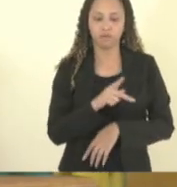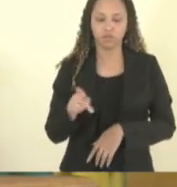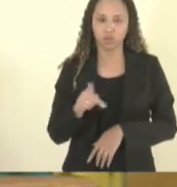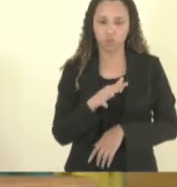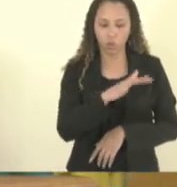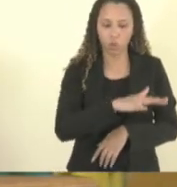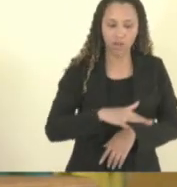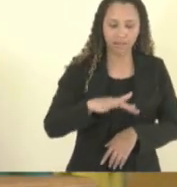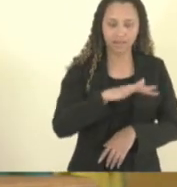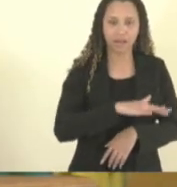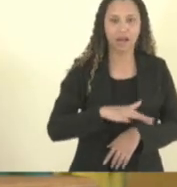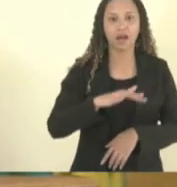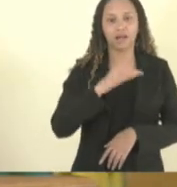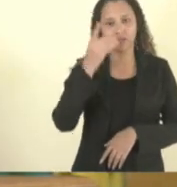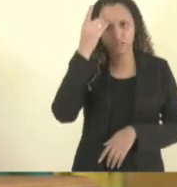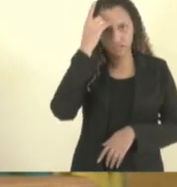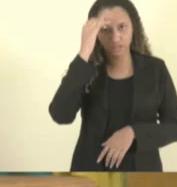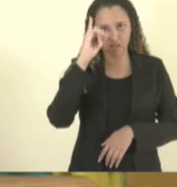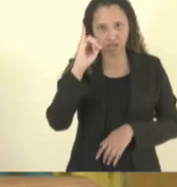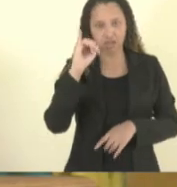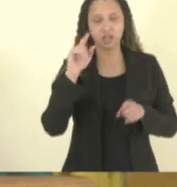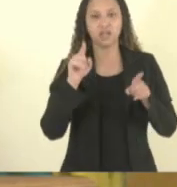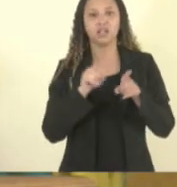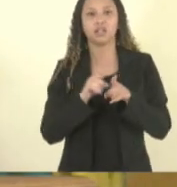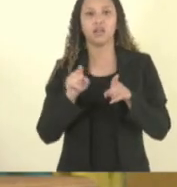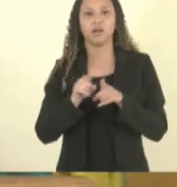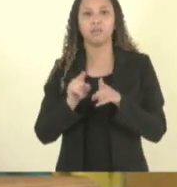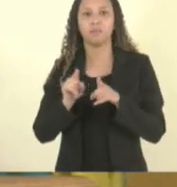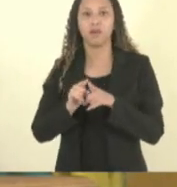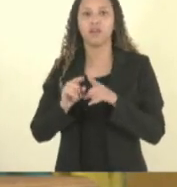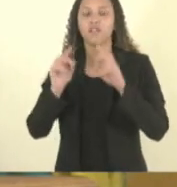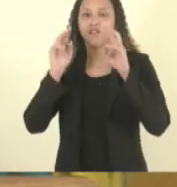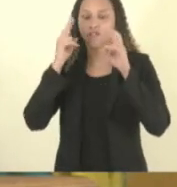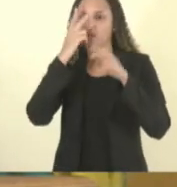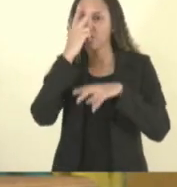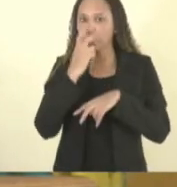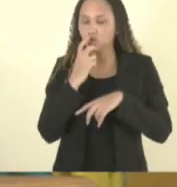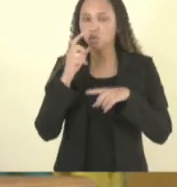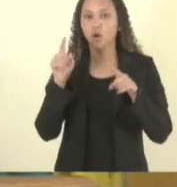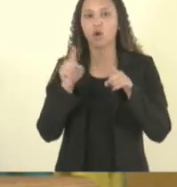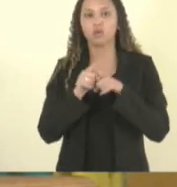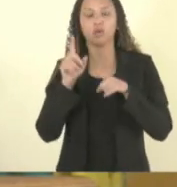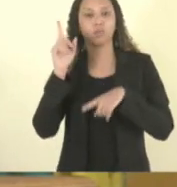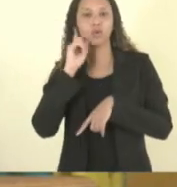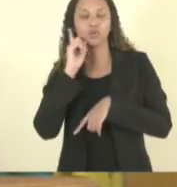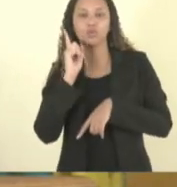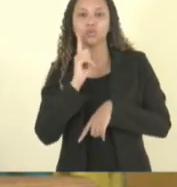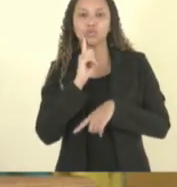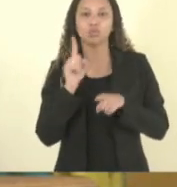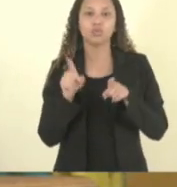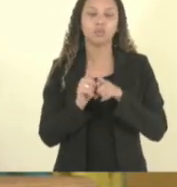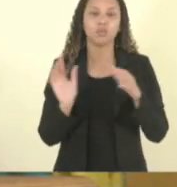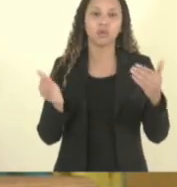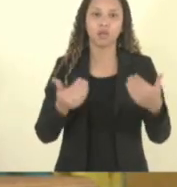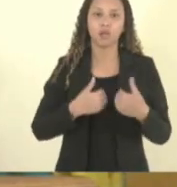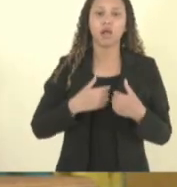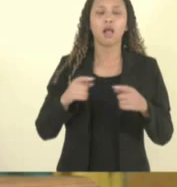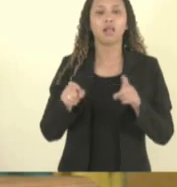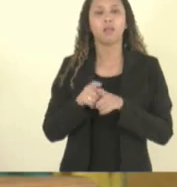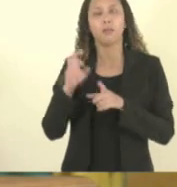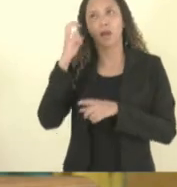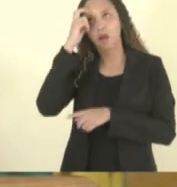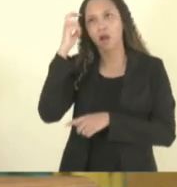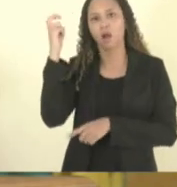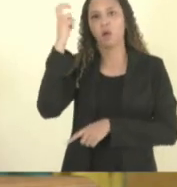área de deficiência intelectual de TEIA deficiência visual deficiência auditiva altas habilidades e